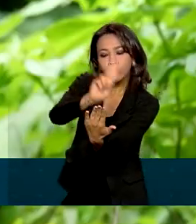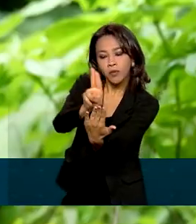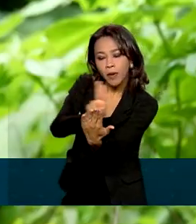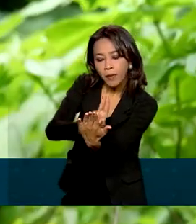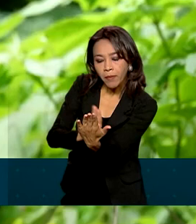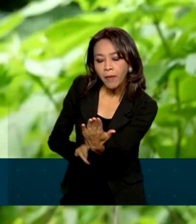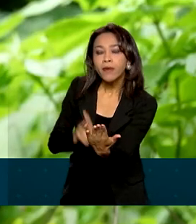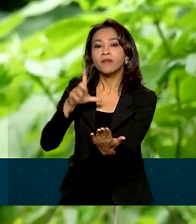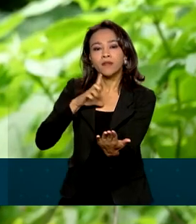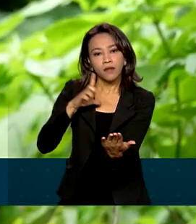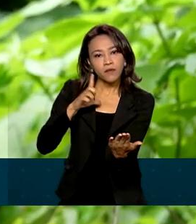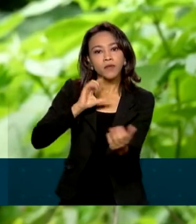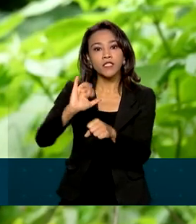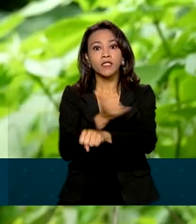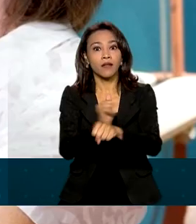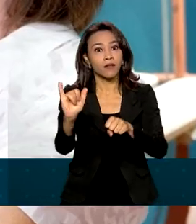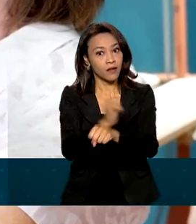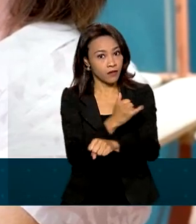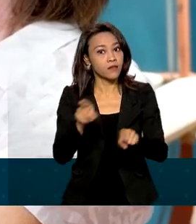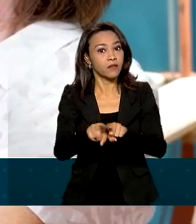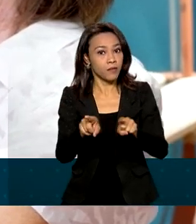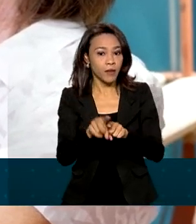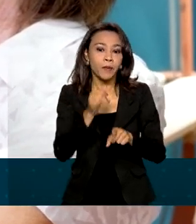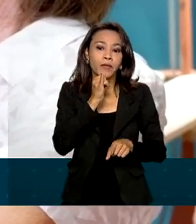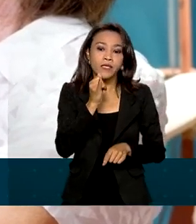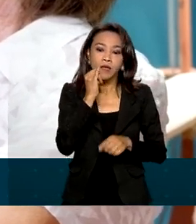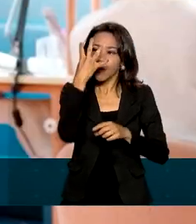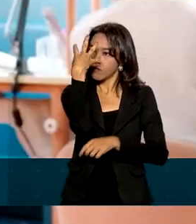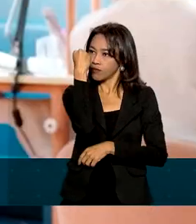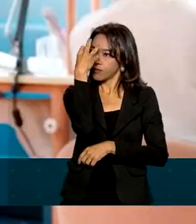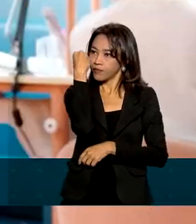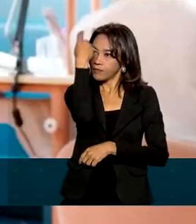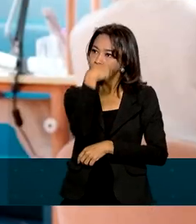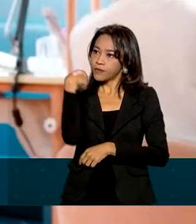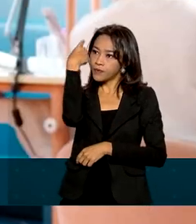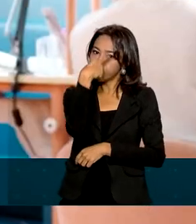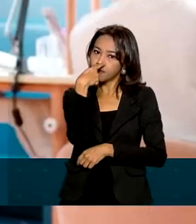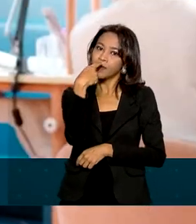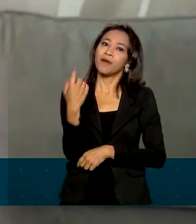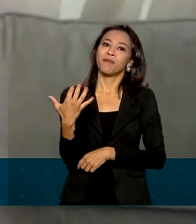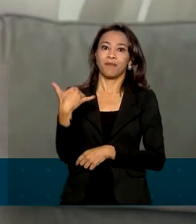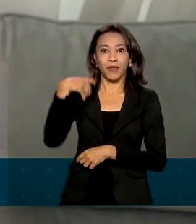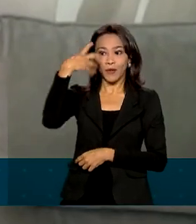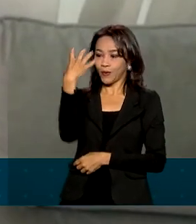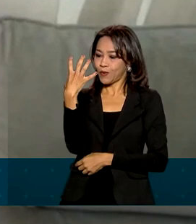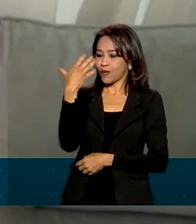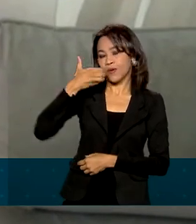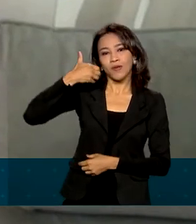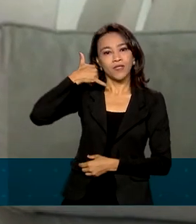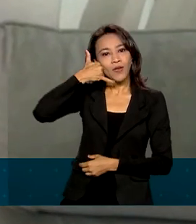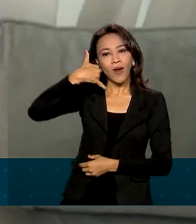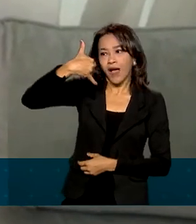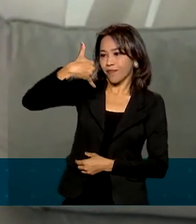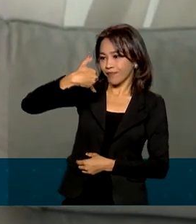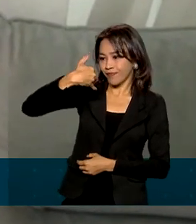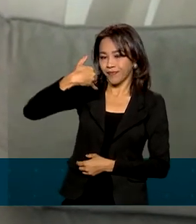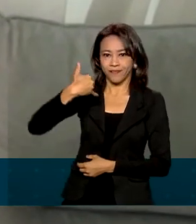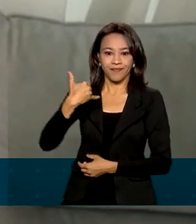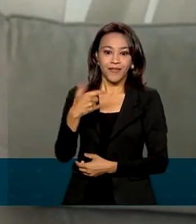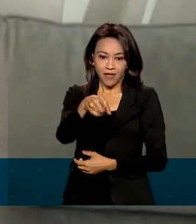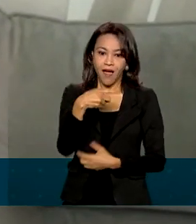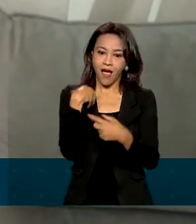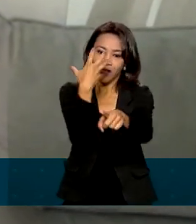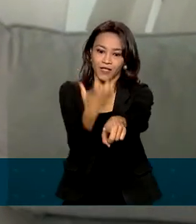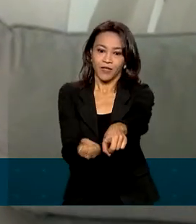o governo adotou meios alternativos, como a biometria facial pelo celular. Roberta aderiu à nova